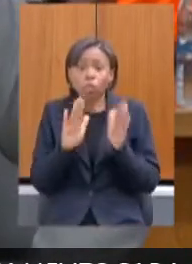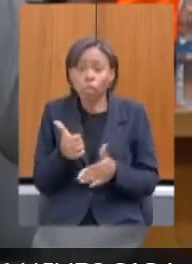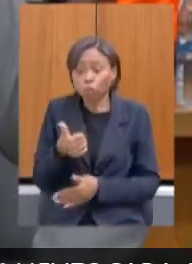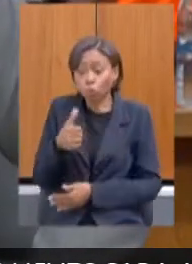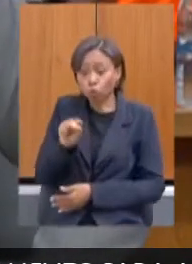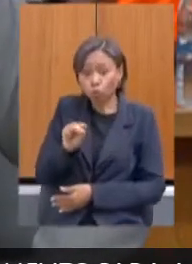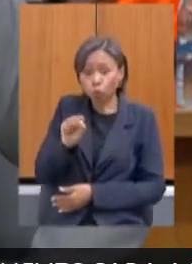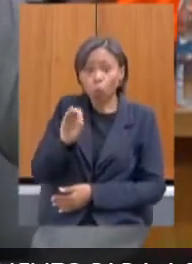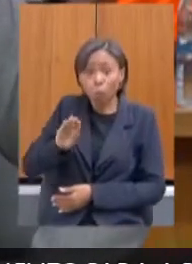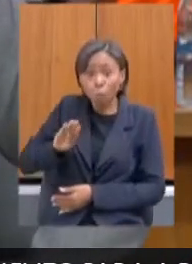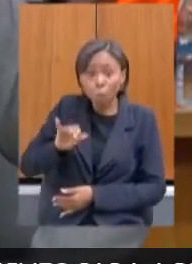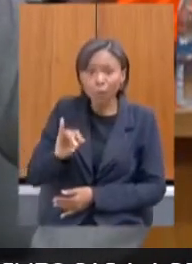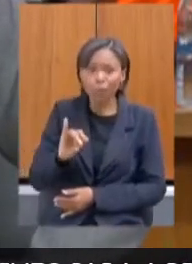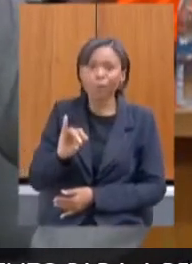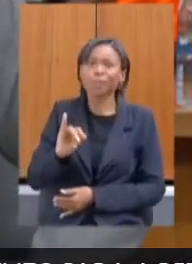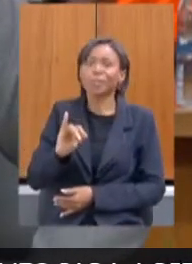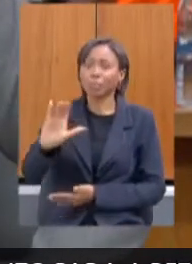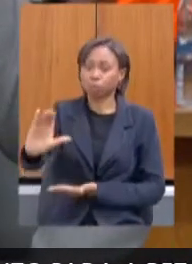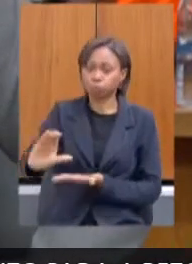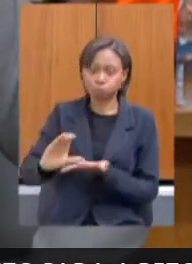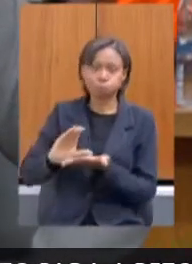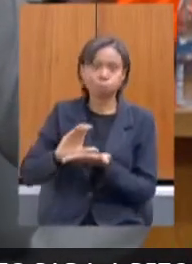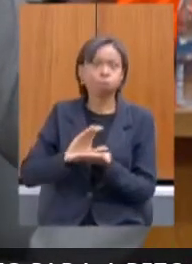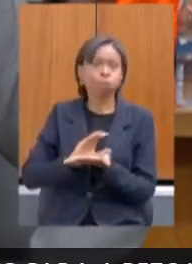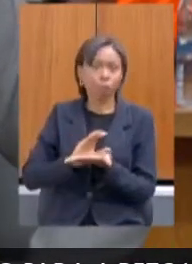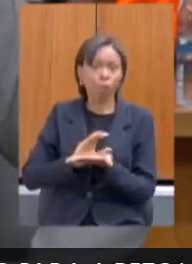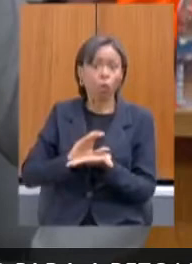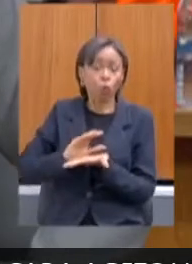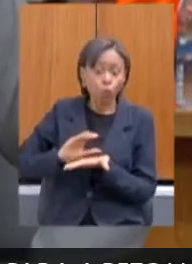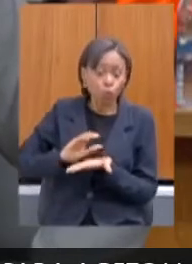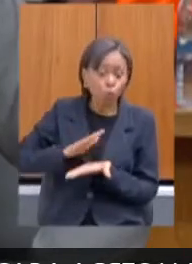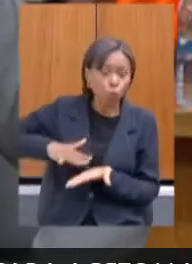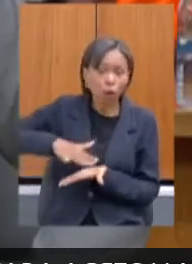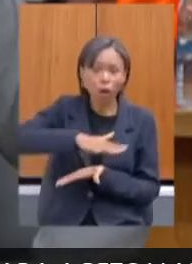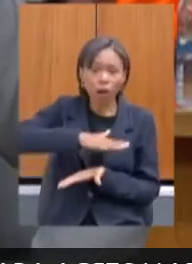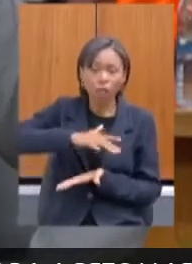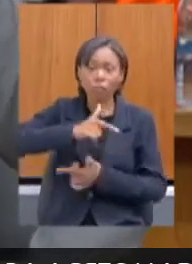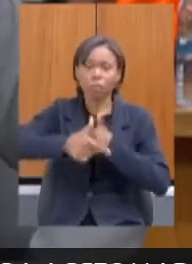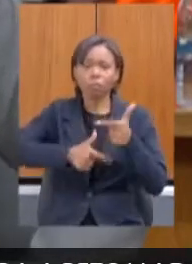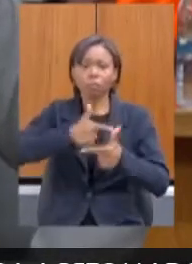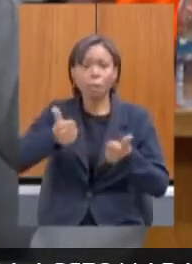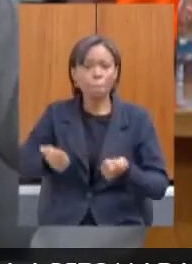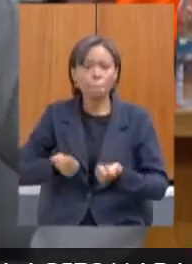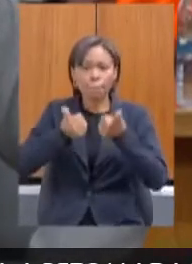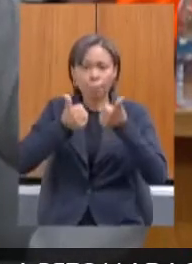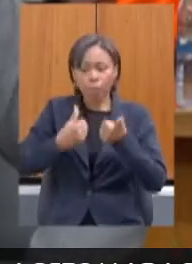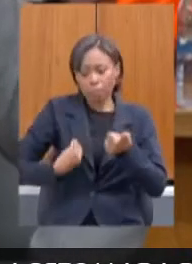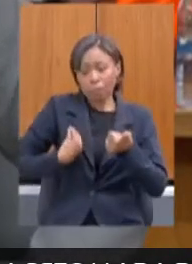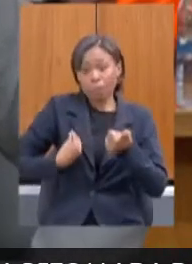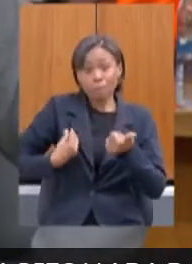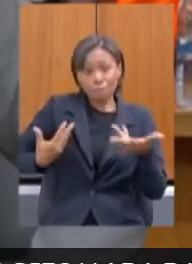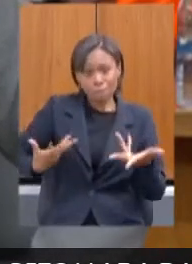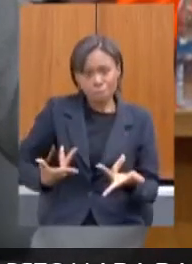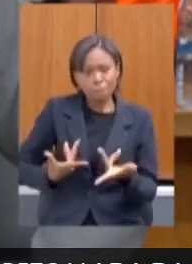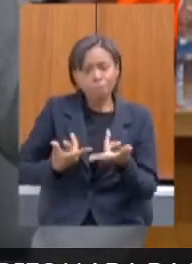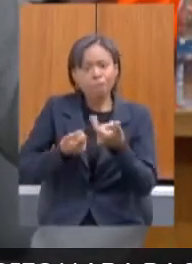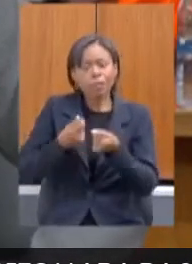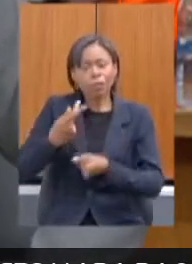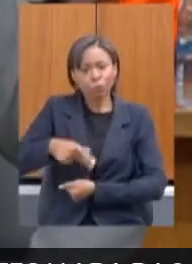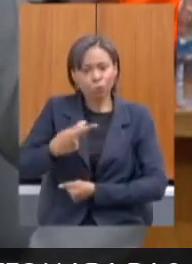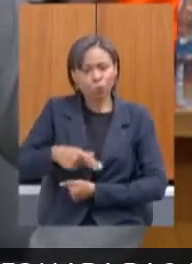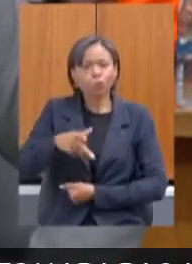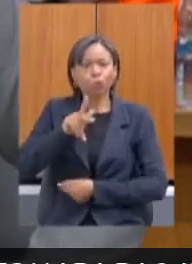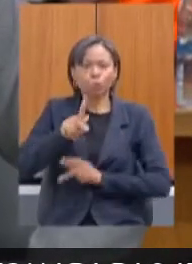de investimentos, que isso é totalmente traduzido em empregos, em melhoria de qualidade de vida para a nossa população e